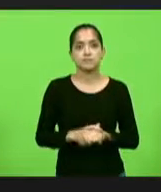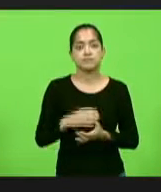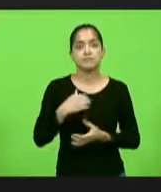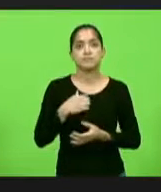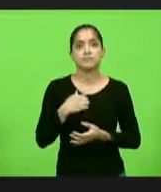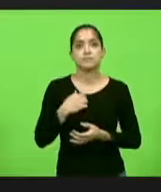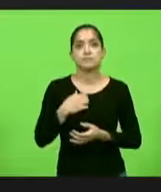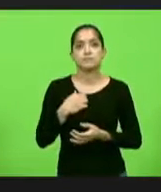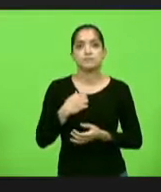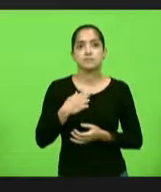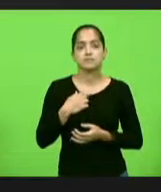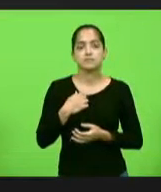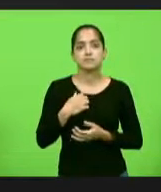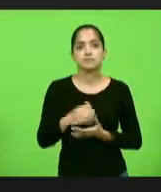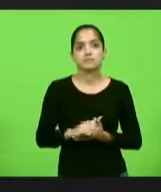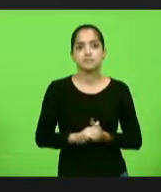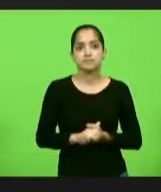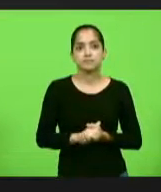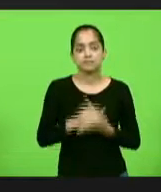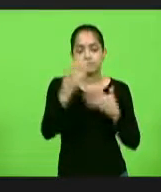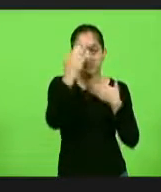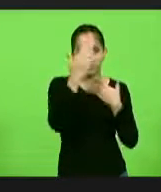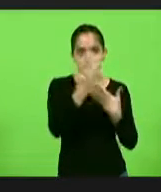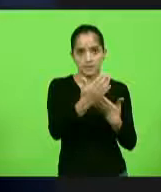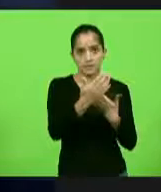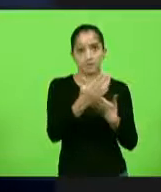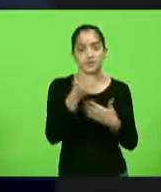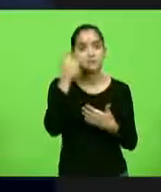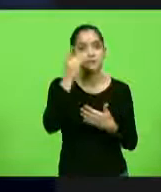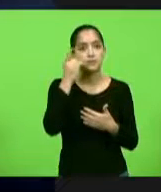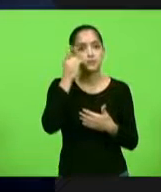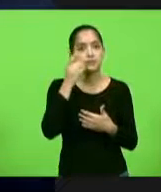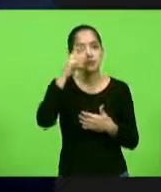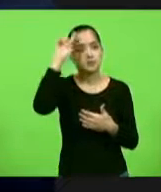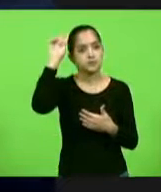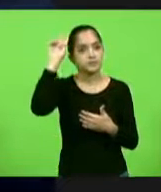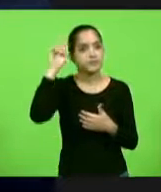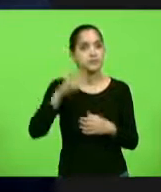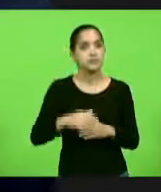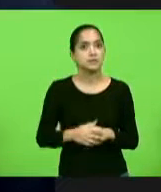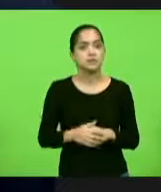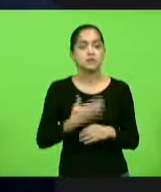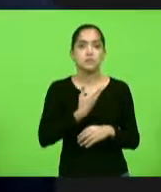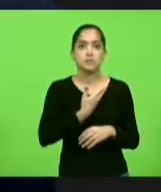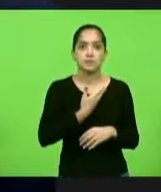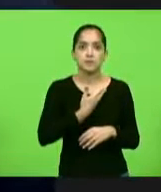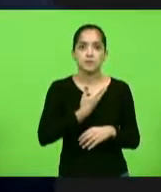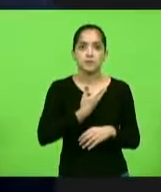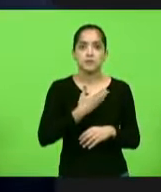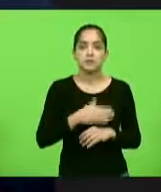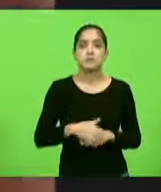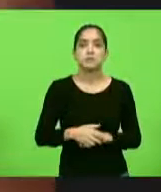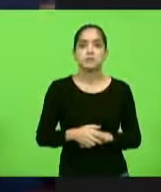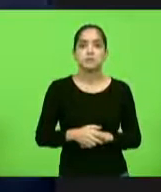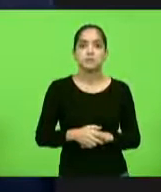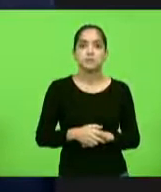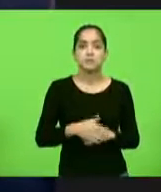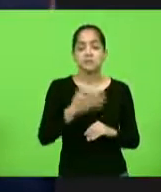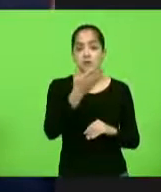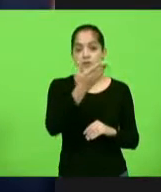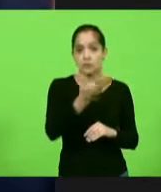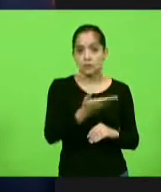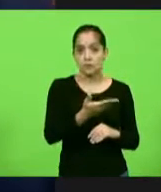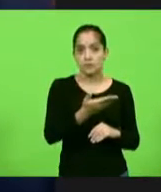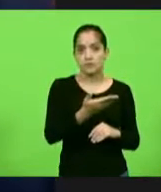Obrigado, doutor Vicente, deputado Vicente, amigo, né, Vossa Excelência